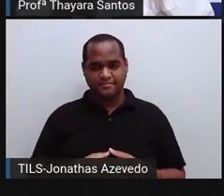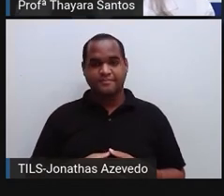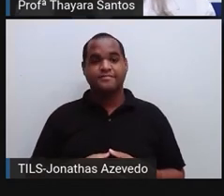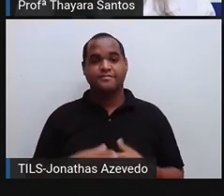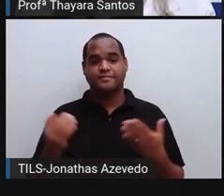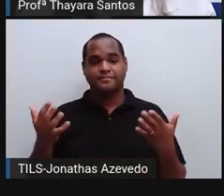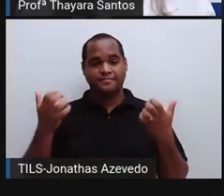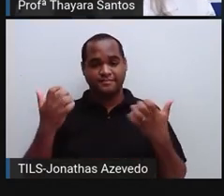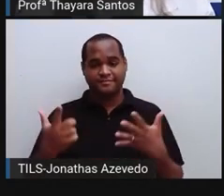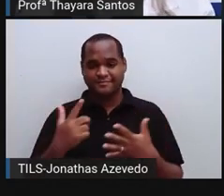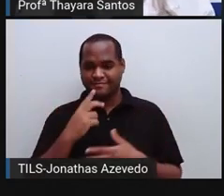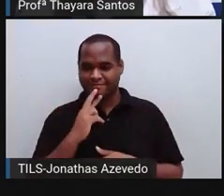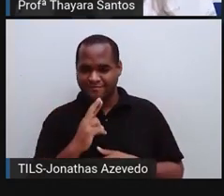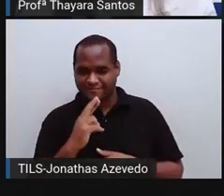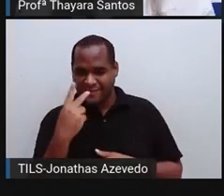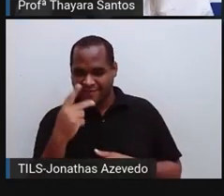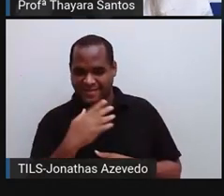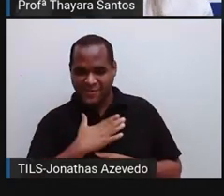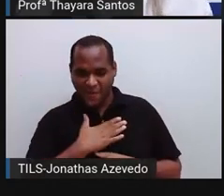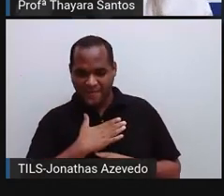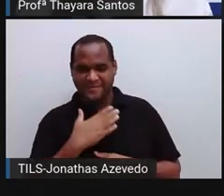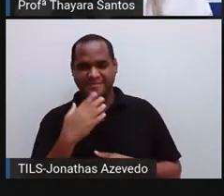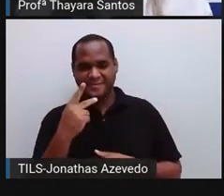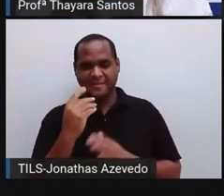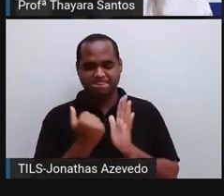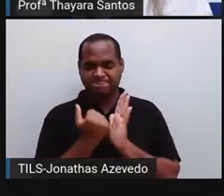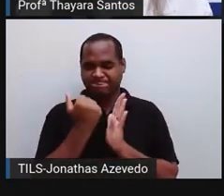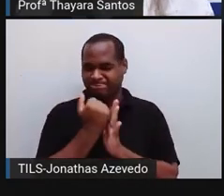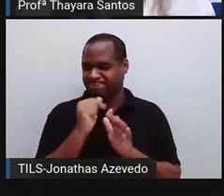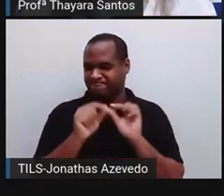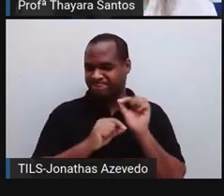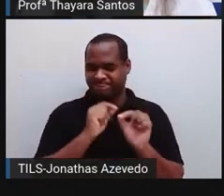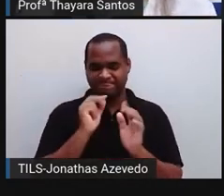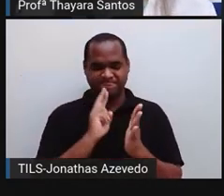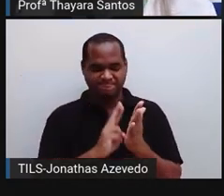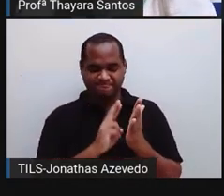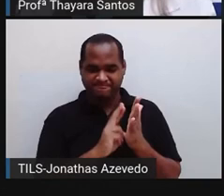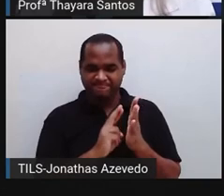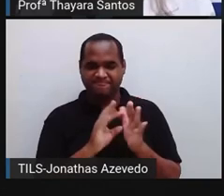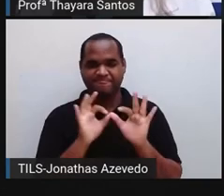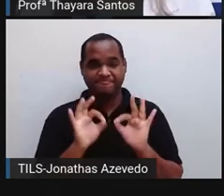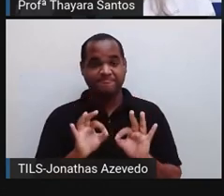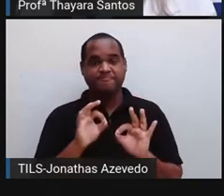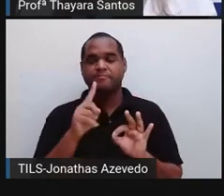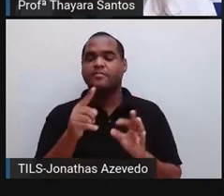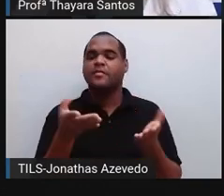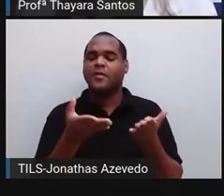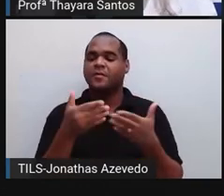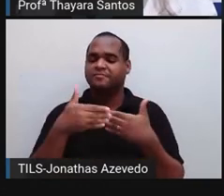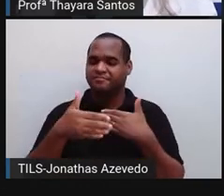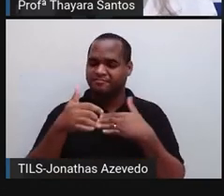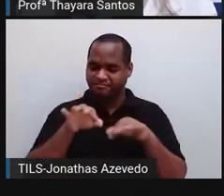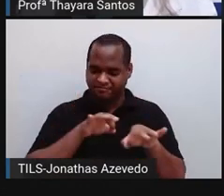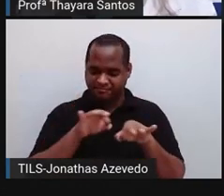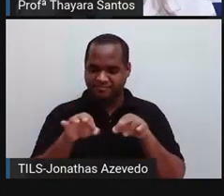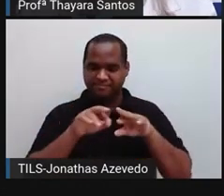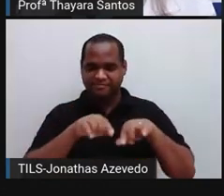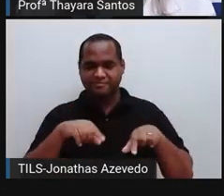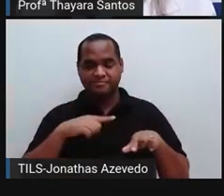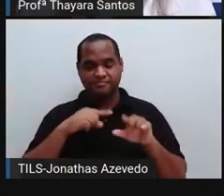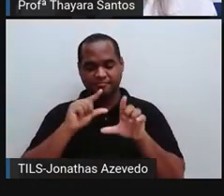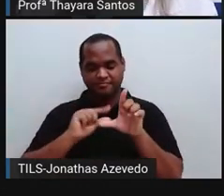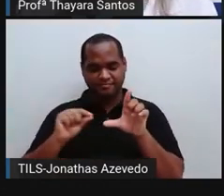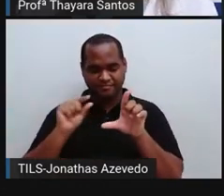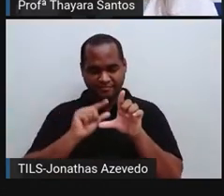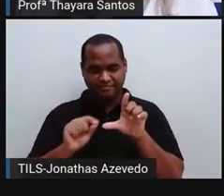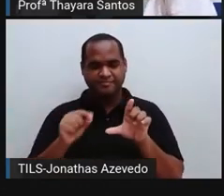Agora chegou a hora que eu sei que vocês mais gostam aí do outro lado, que é a hora da atividade. E para isso, eu preparei uma atividade que o link vai